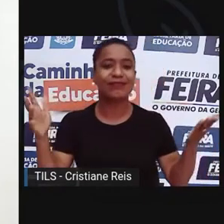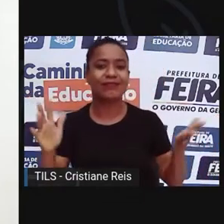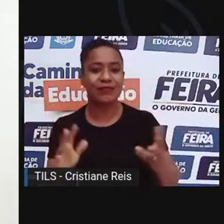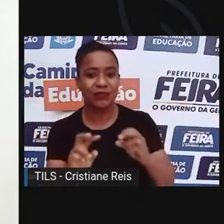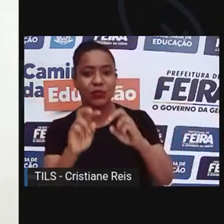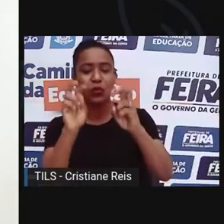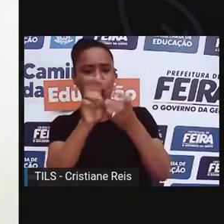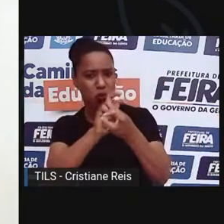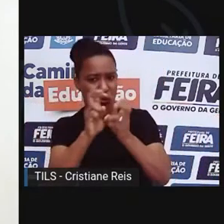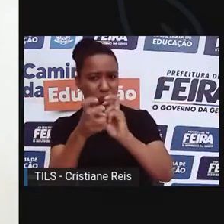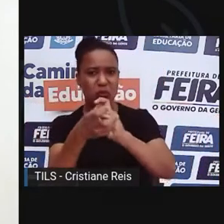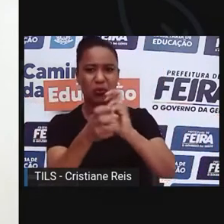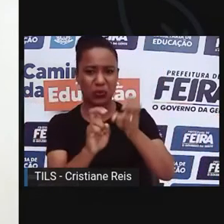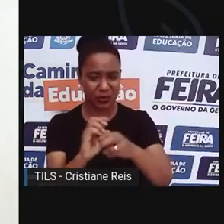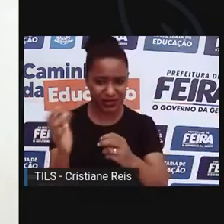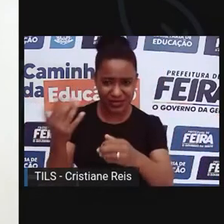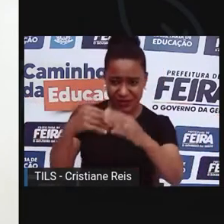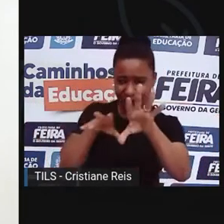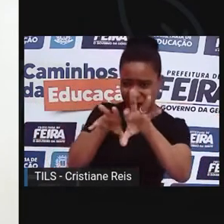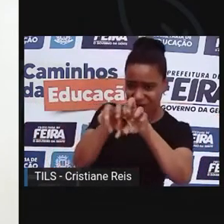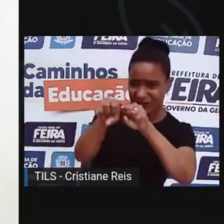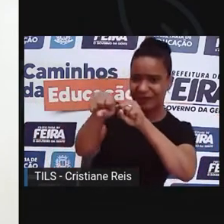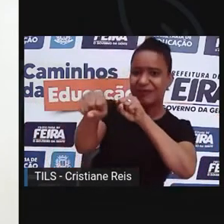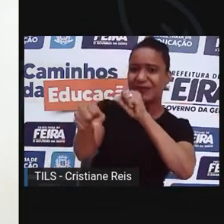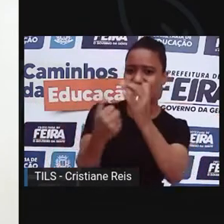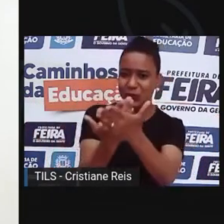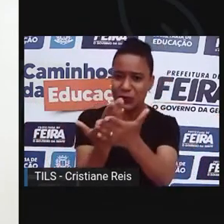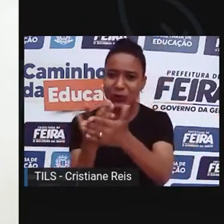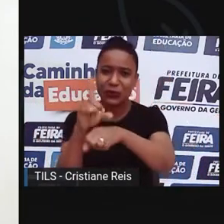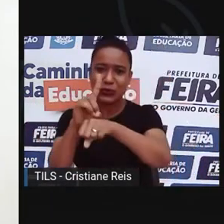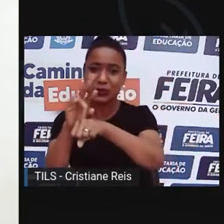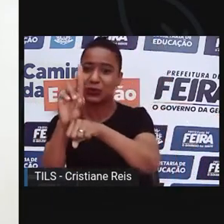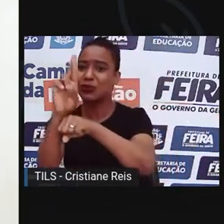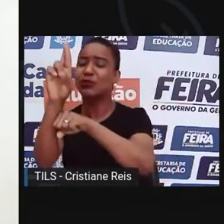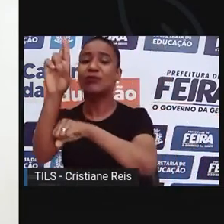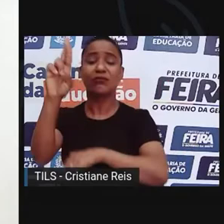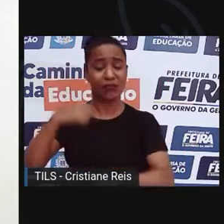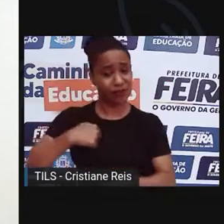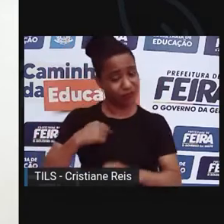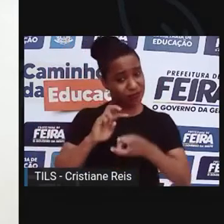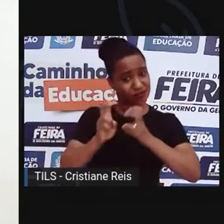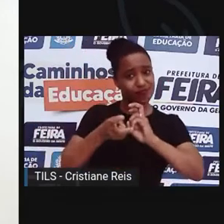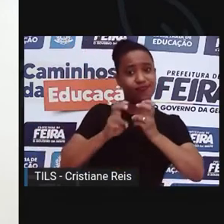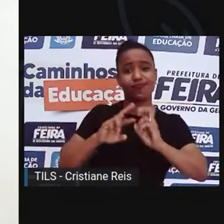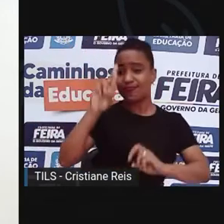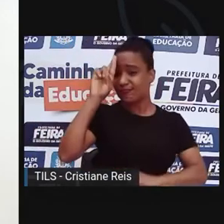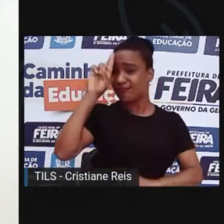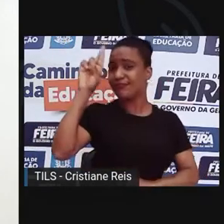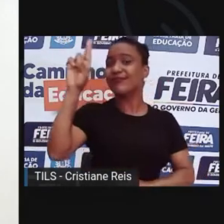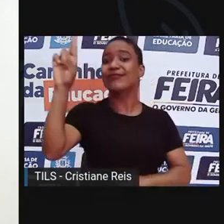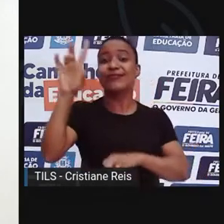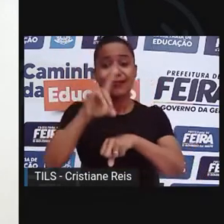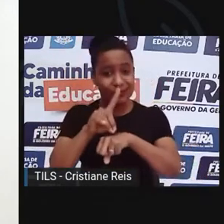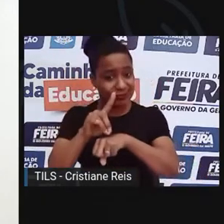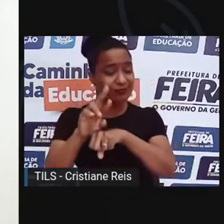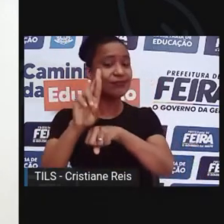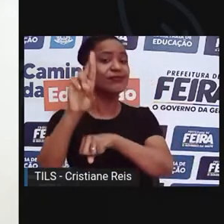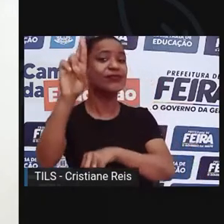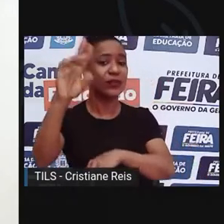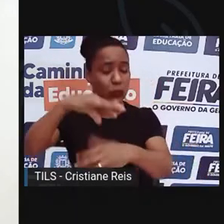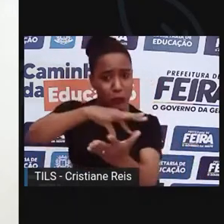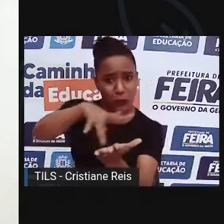ser doutor Todo mestre é doutorado Desta arte, meu senhor